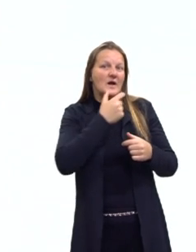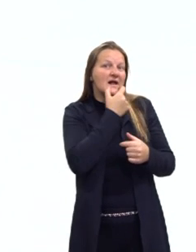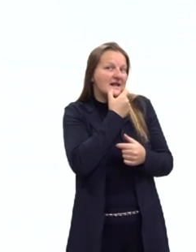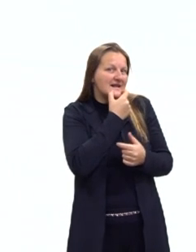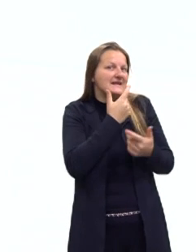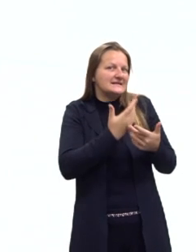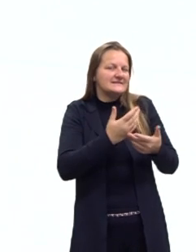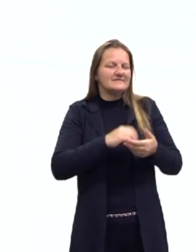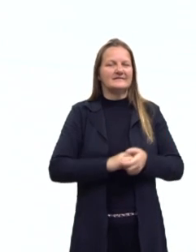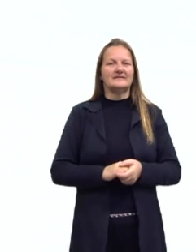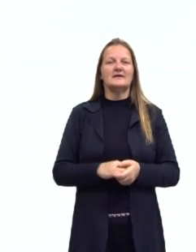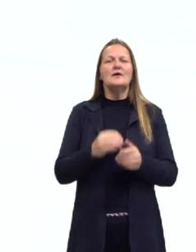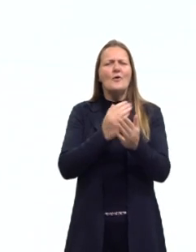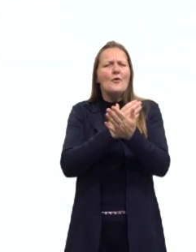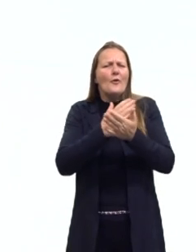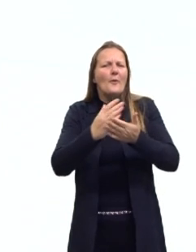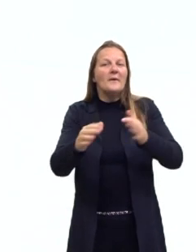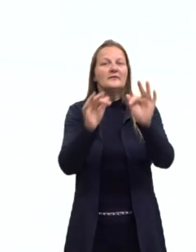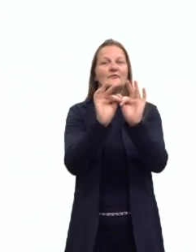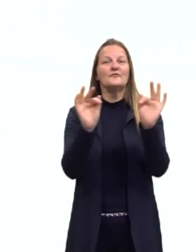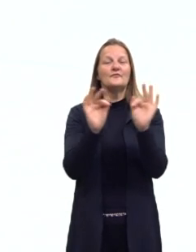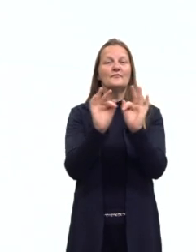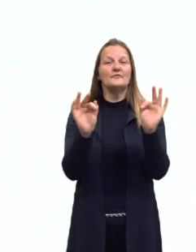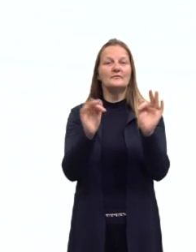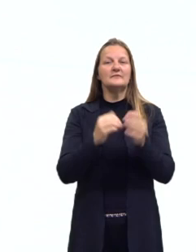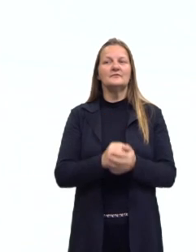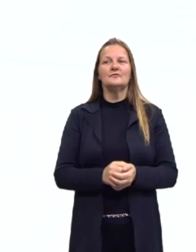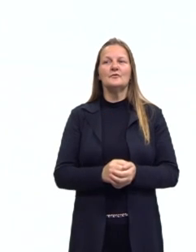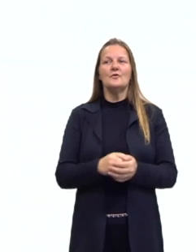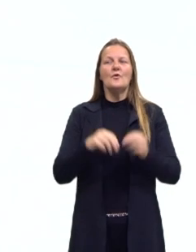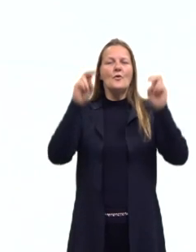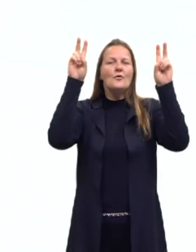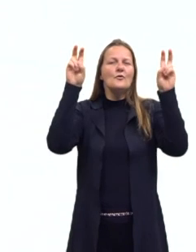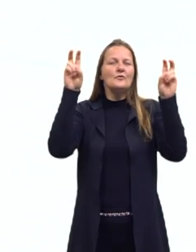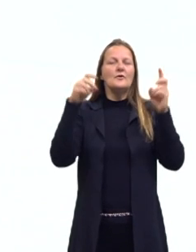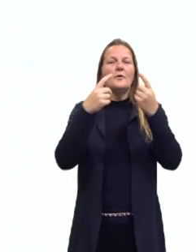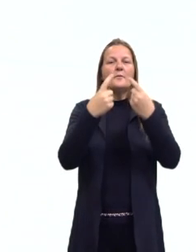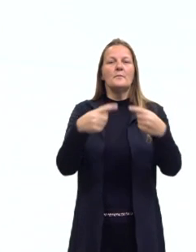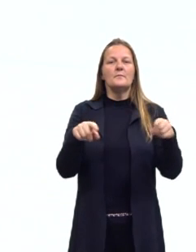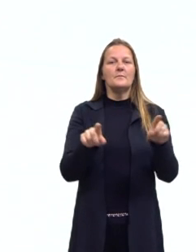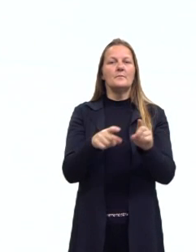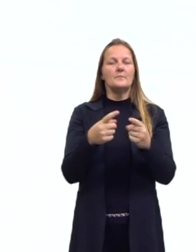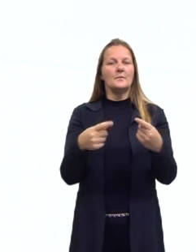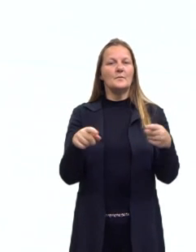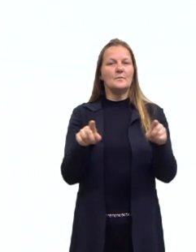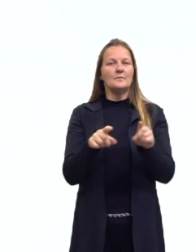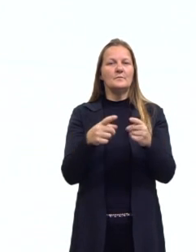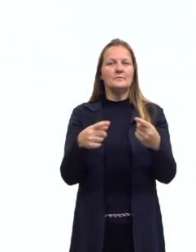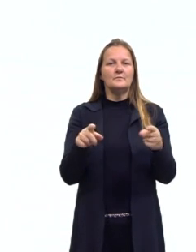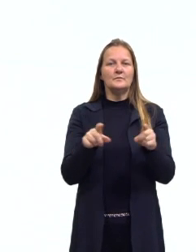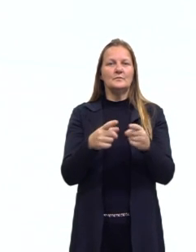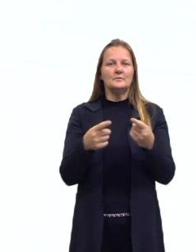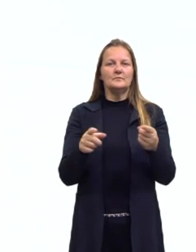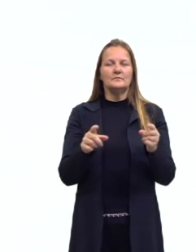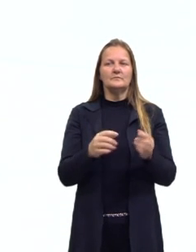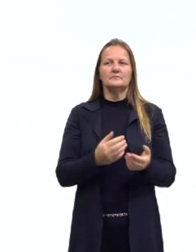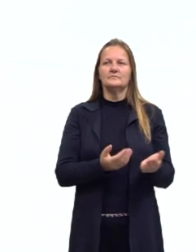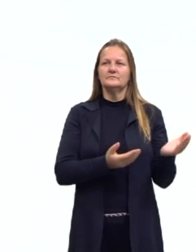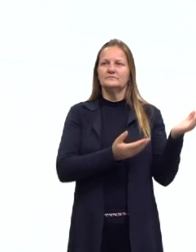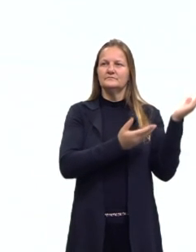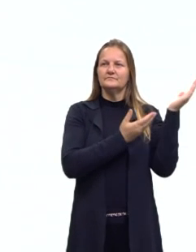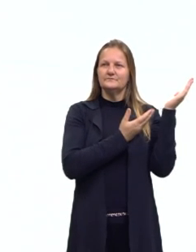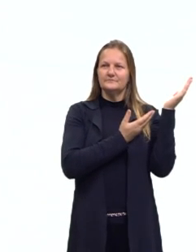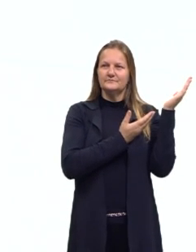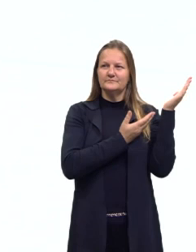com uma frase, um título de uma música de Luz Armstrong, What a Wonderful World,